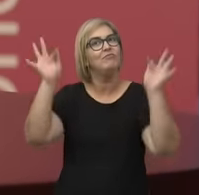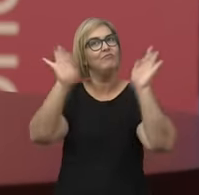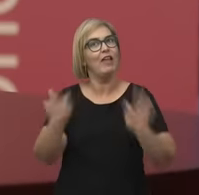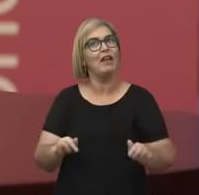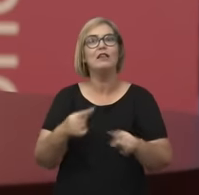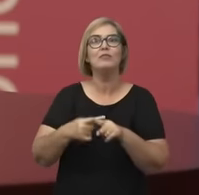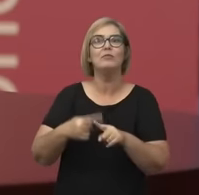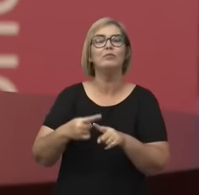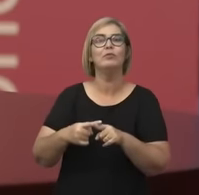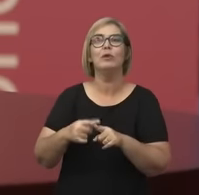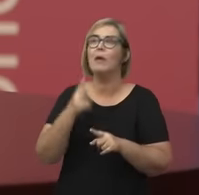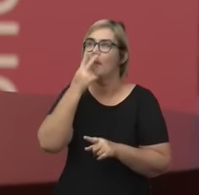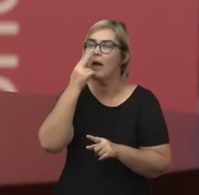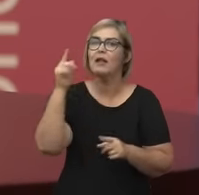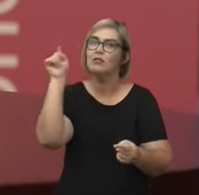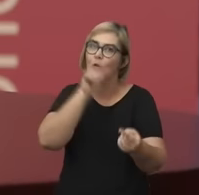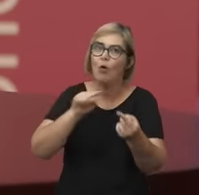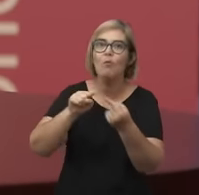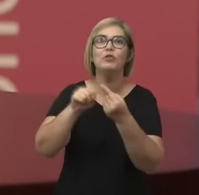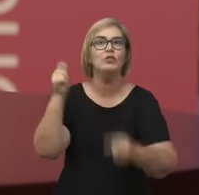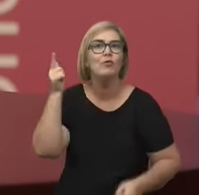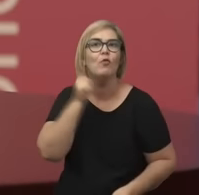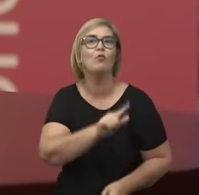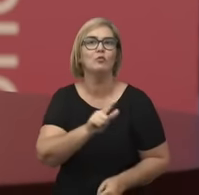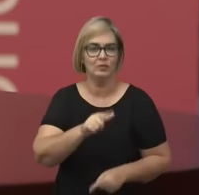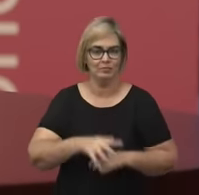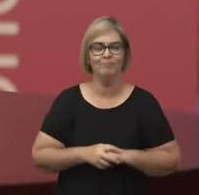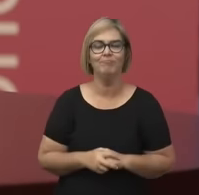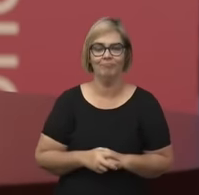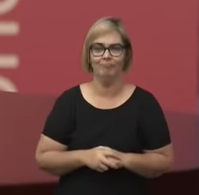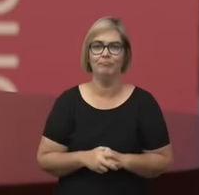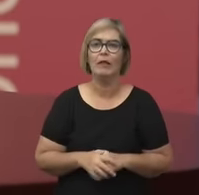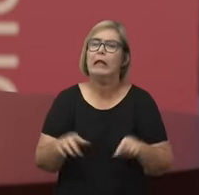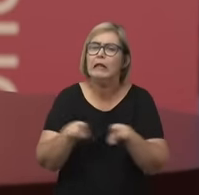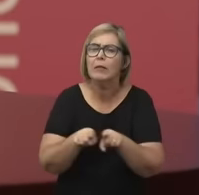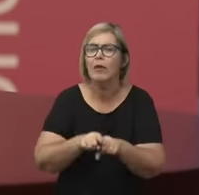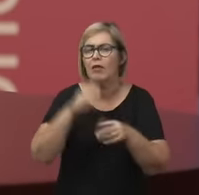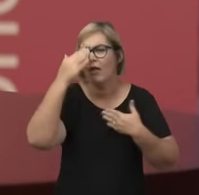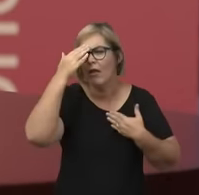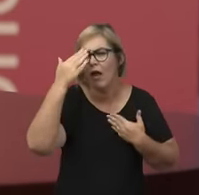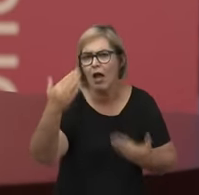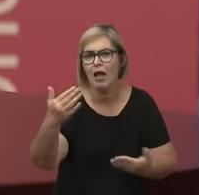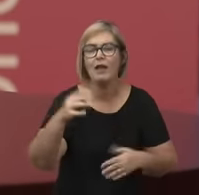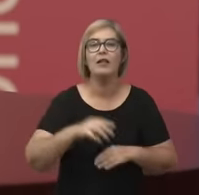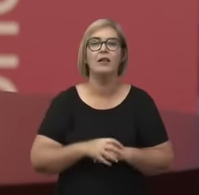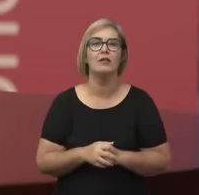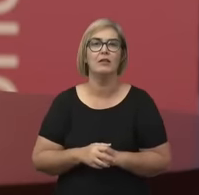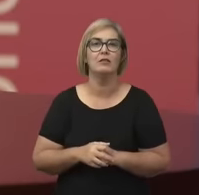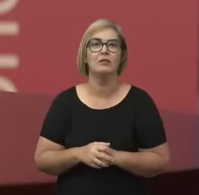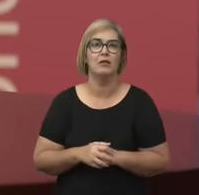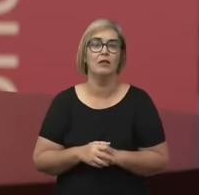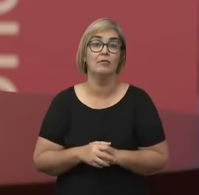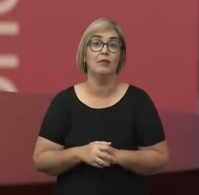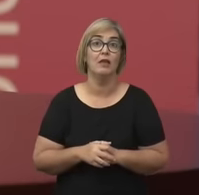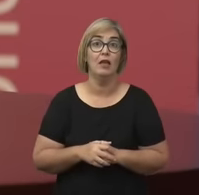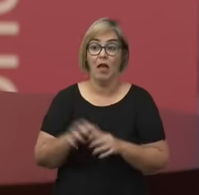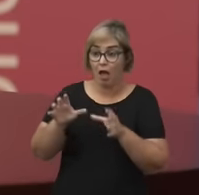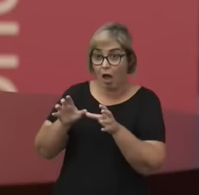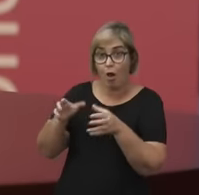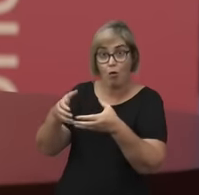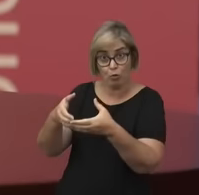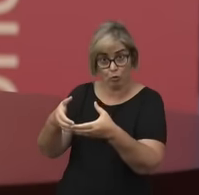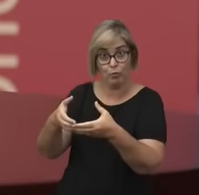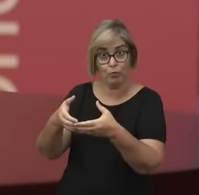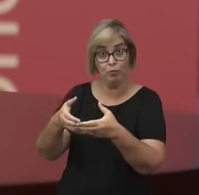novas questões para a gente pensar juntos. Queria agradecer também publicamente aqui à Comissão da Unesco